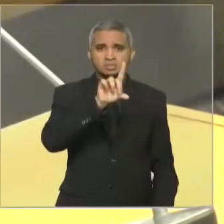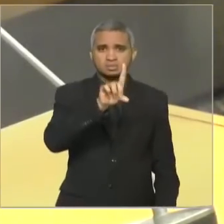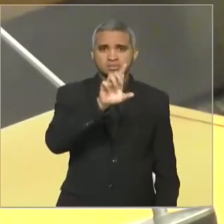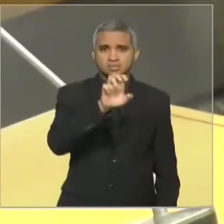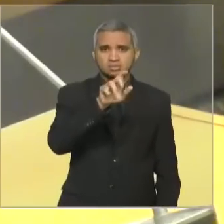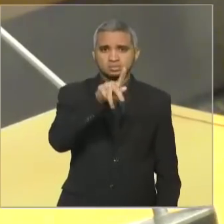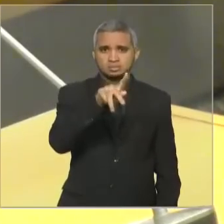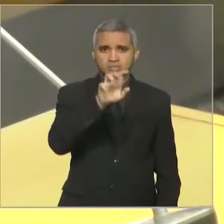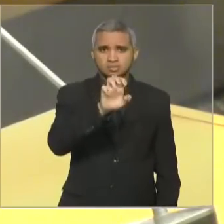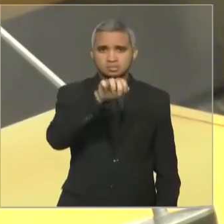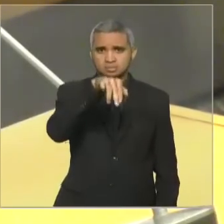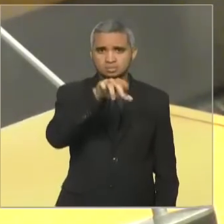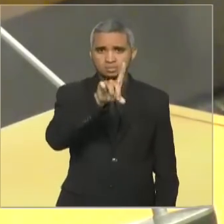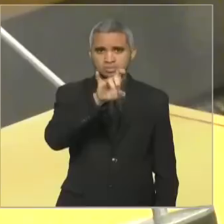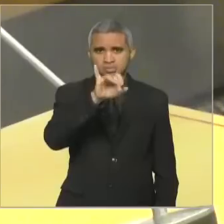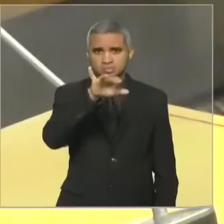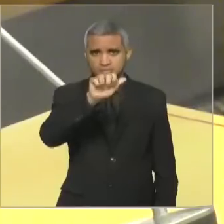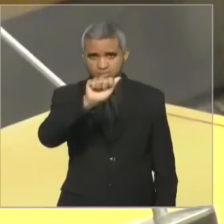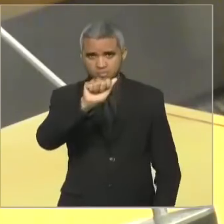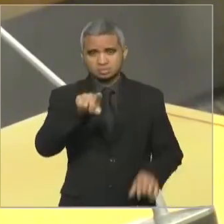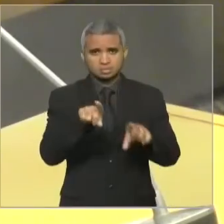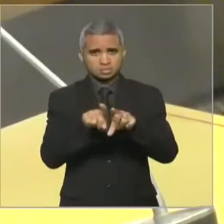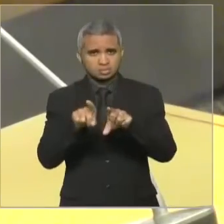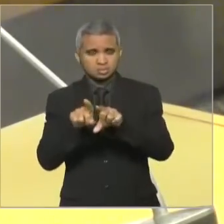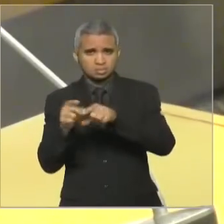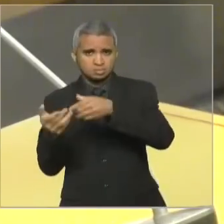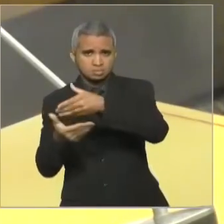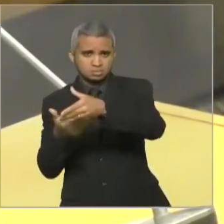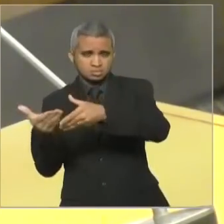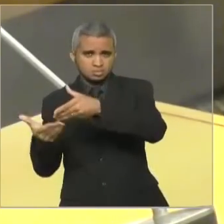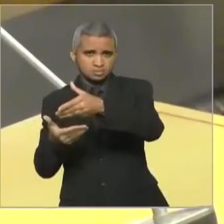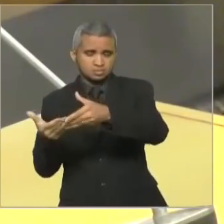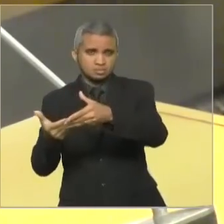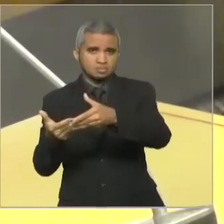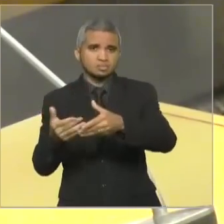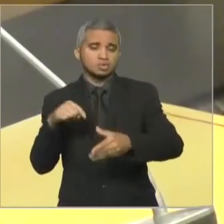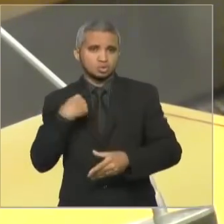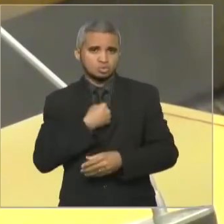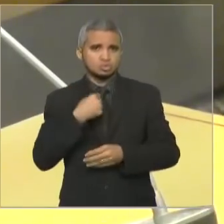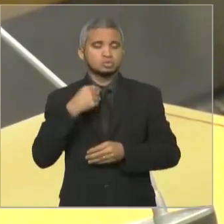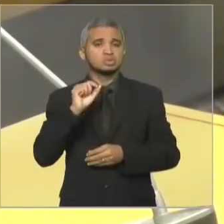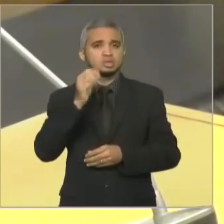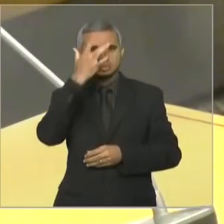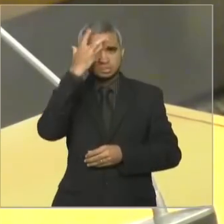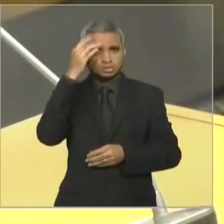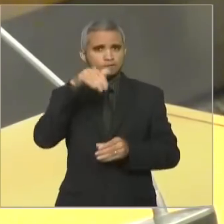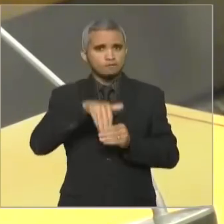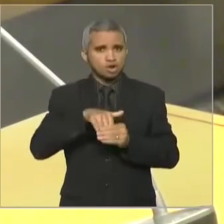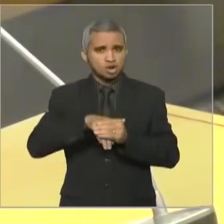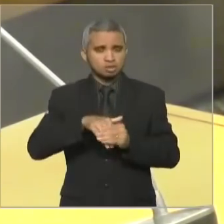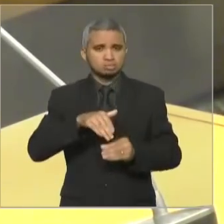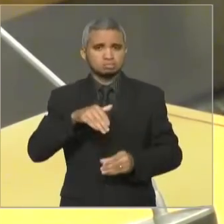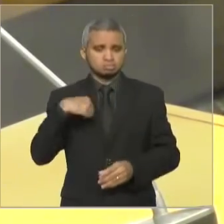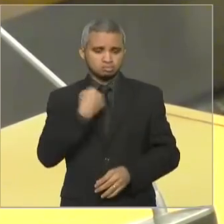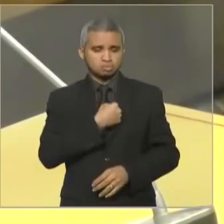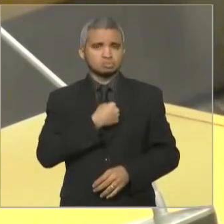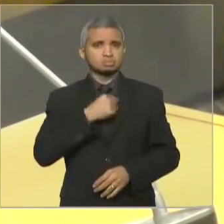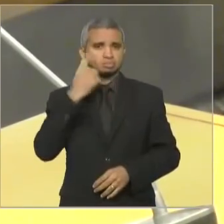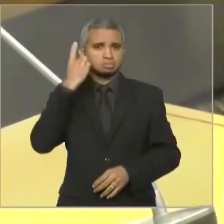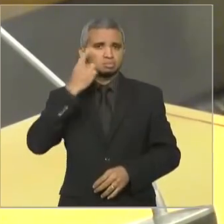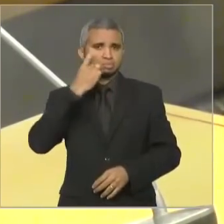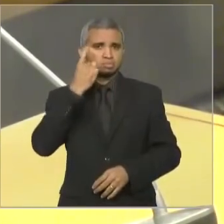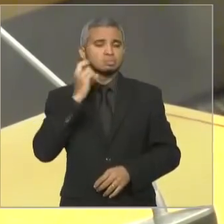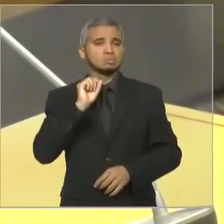legislativo, legislar e fiscalizar as aplicações, as ações do Executivo, a aplicação do dinheiro público por parte do